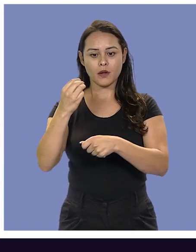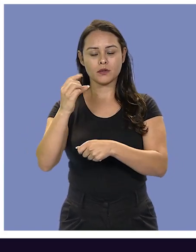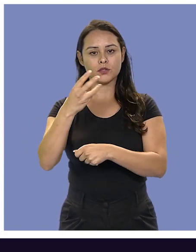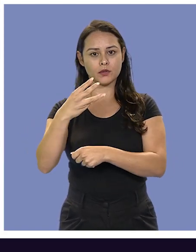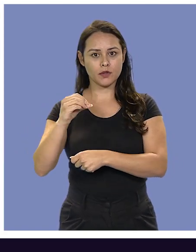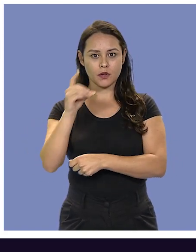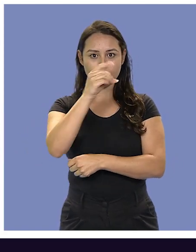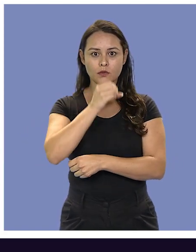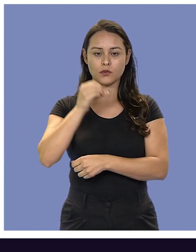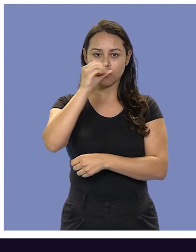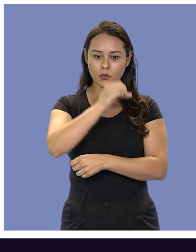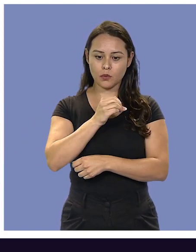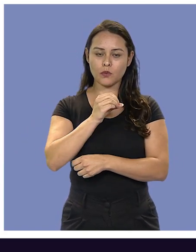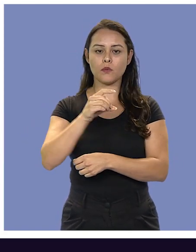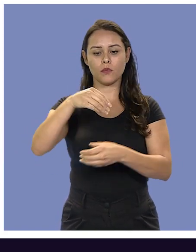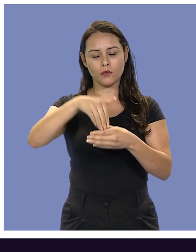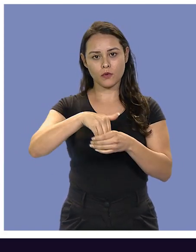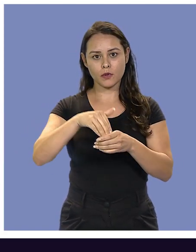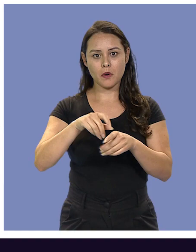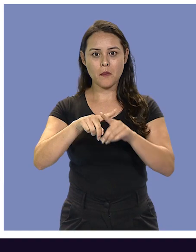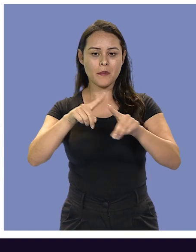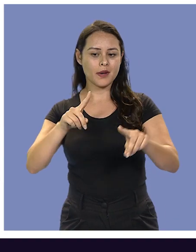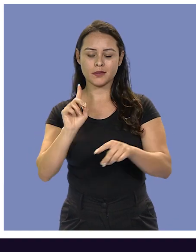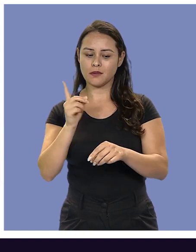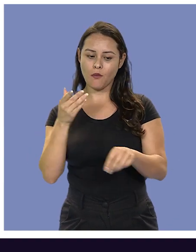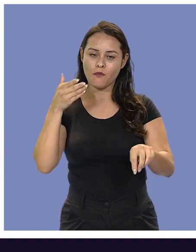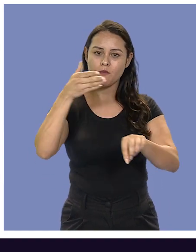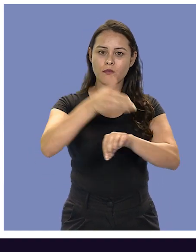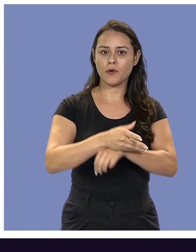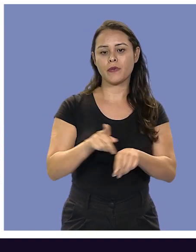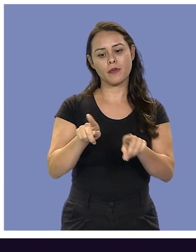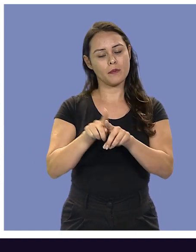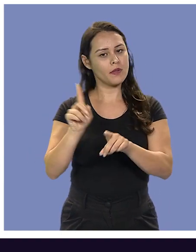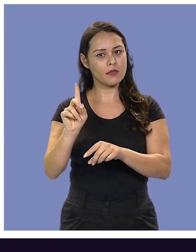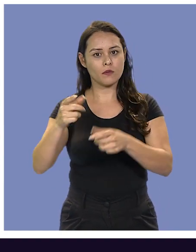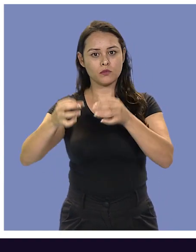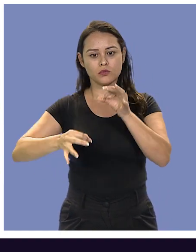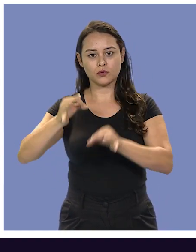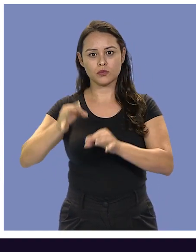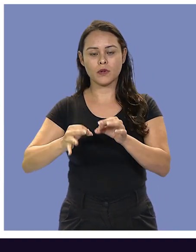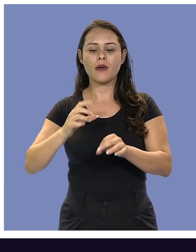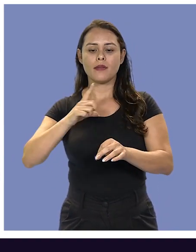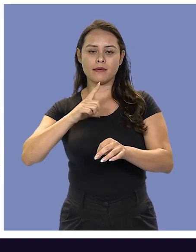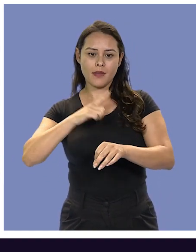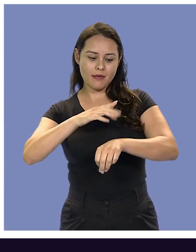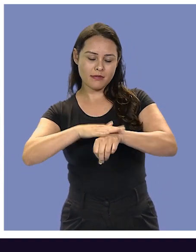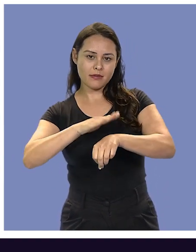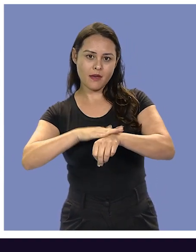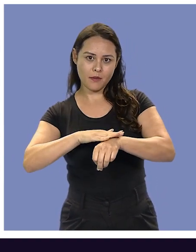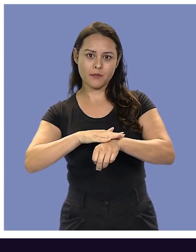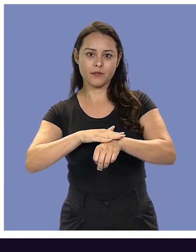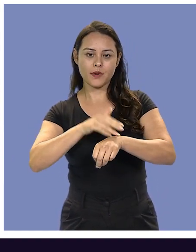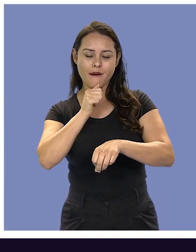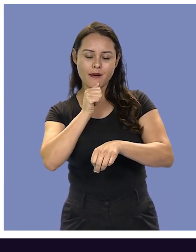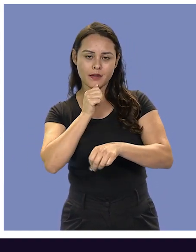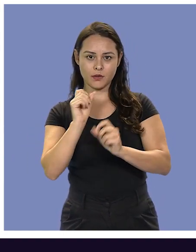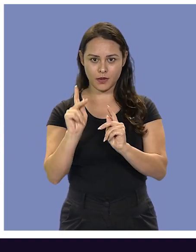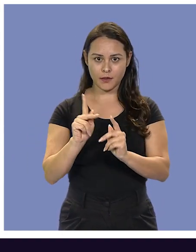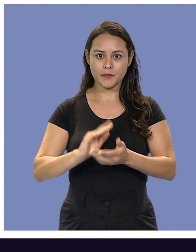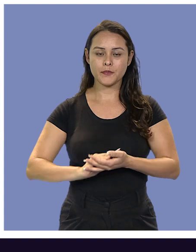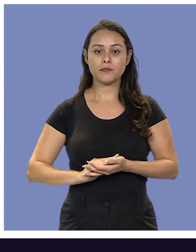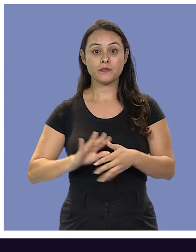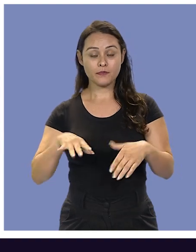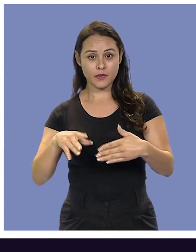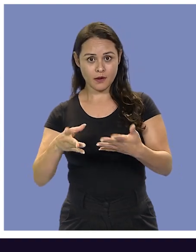no dia 30 de outubro mesmo, no dia da votação. Mas quem não votou e também não justificou, ainda tem tempo de justificar.